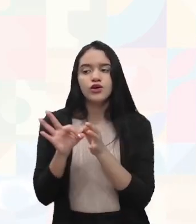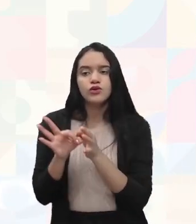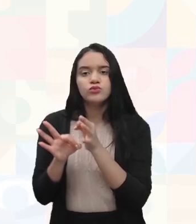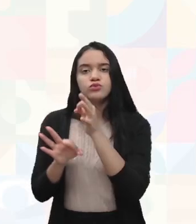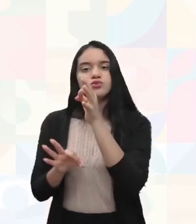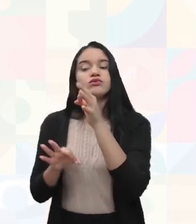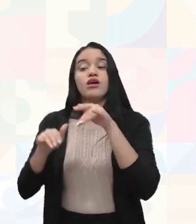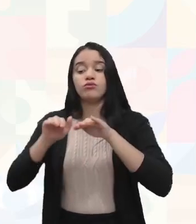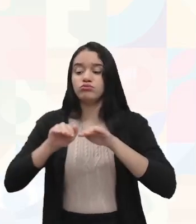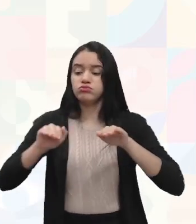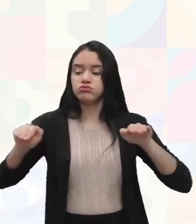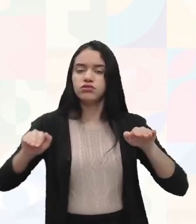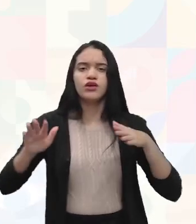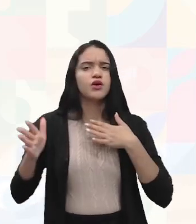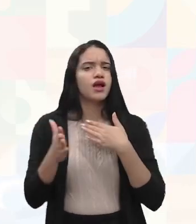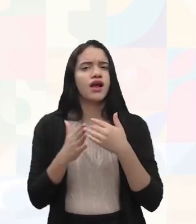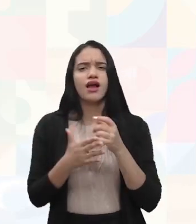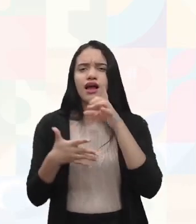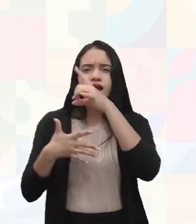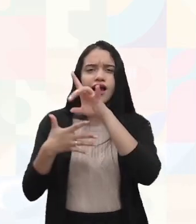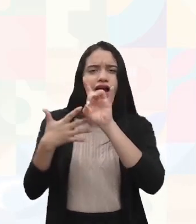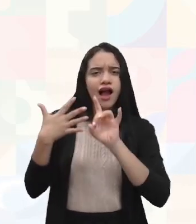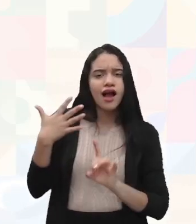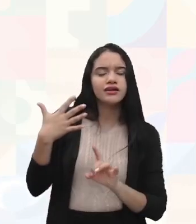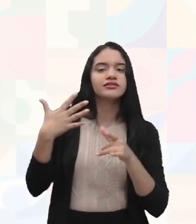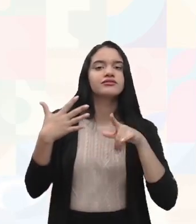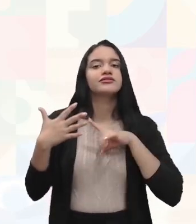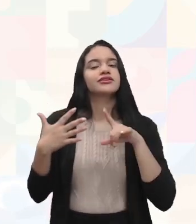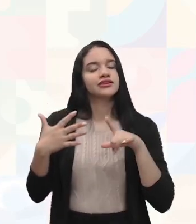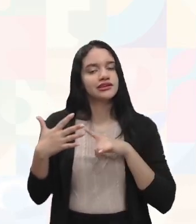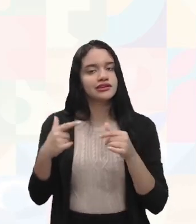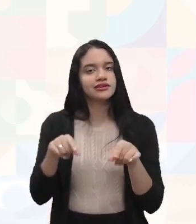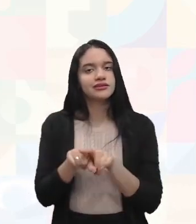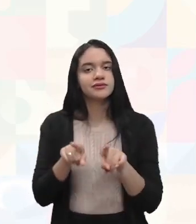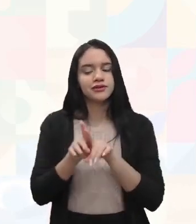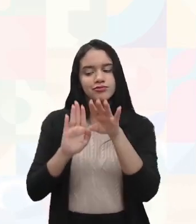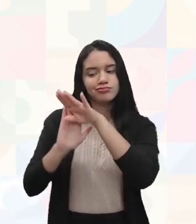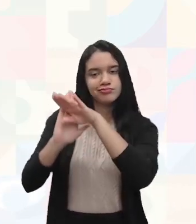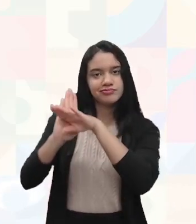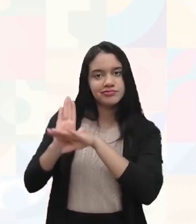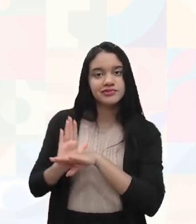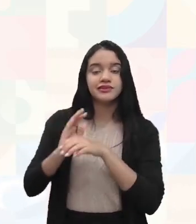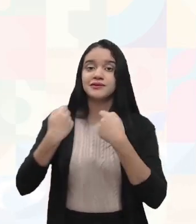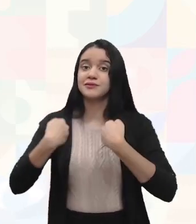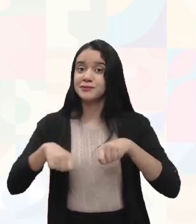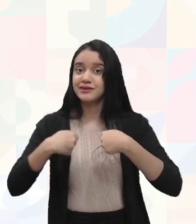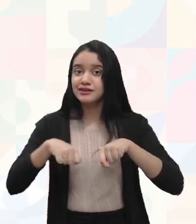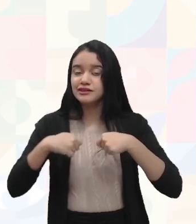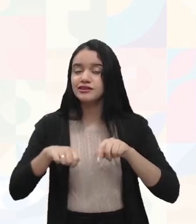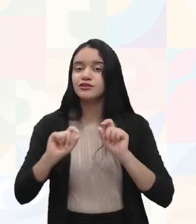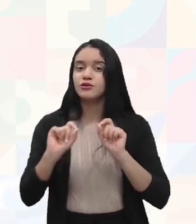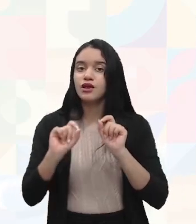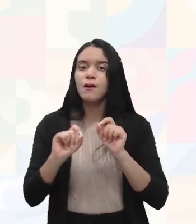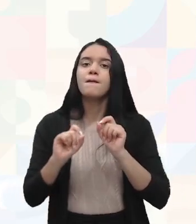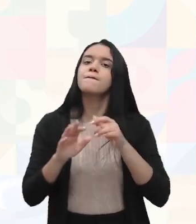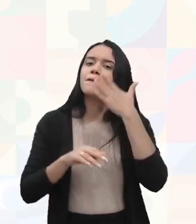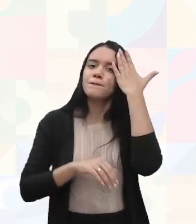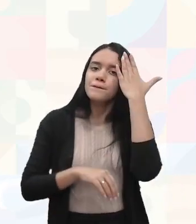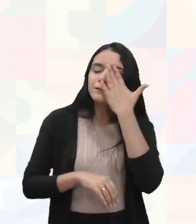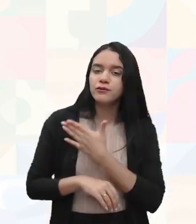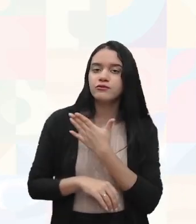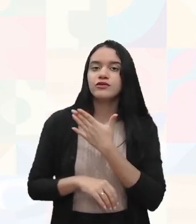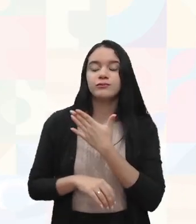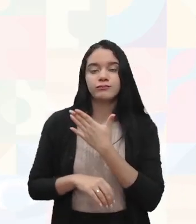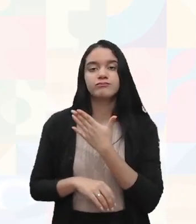fachadeiro. Então cada um tem também lá os requisitos que a gente precisa atender para comprovar que esse